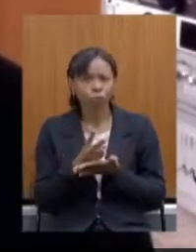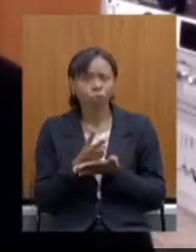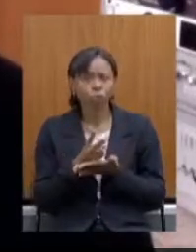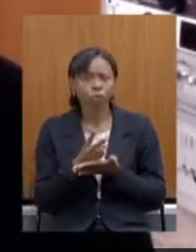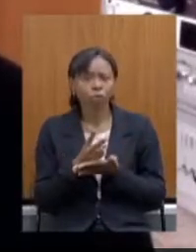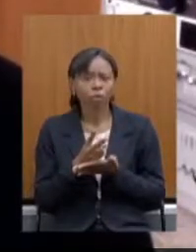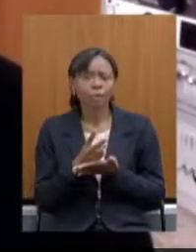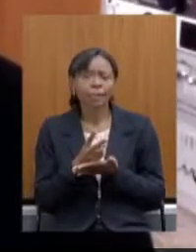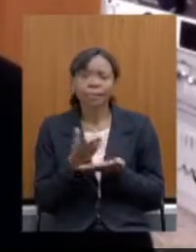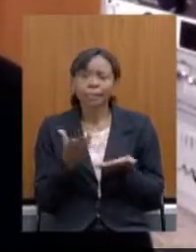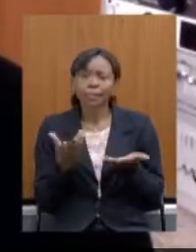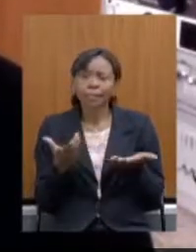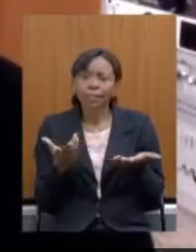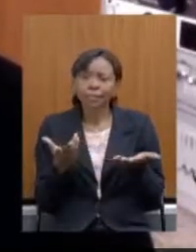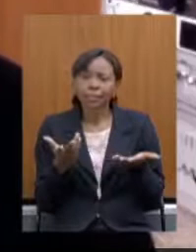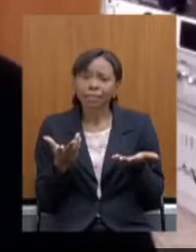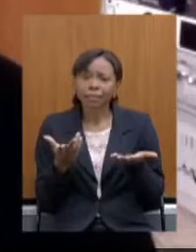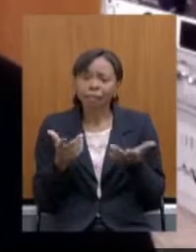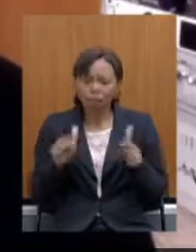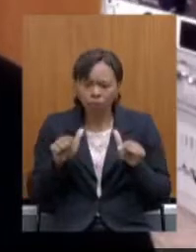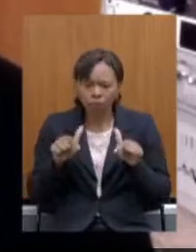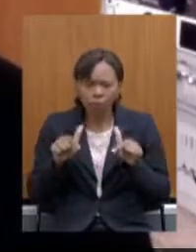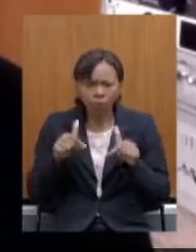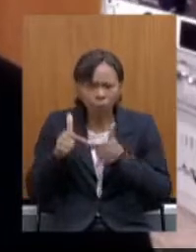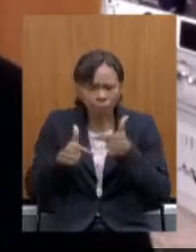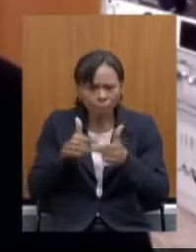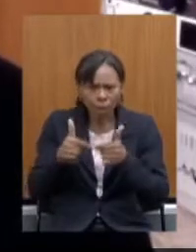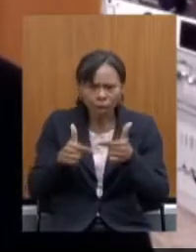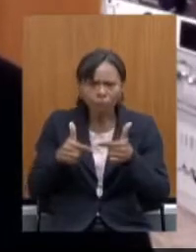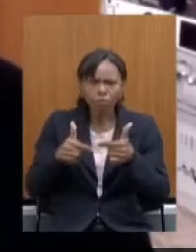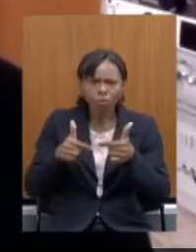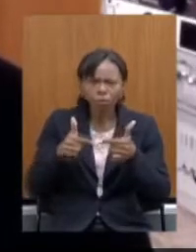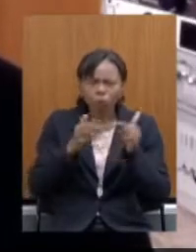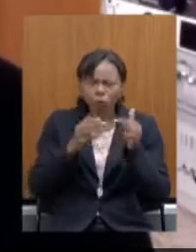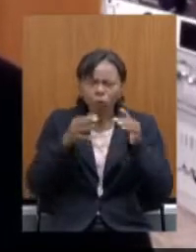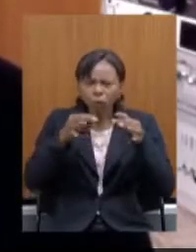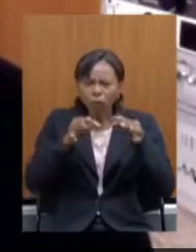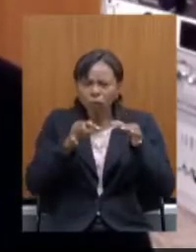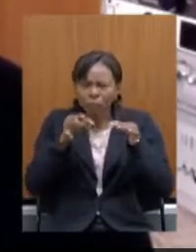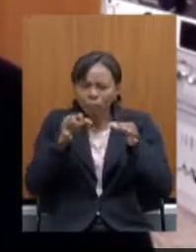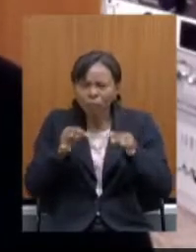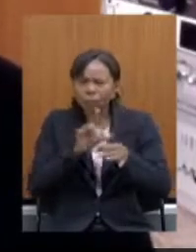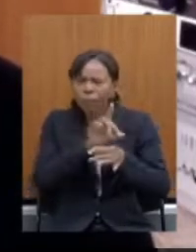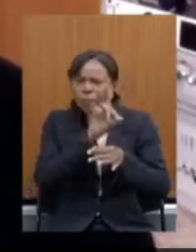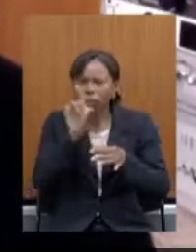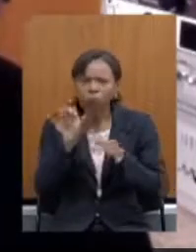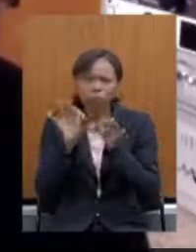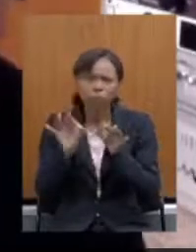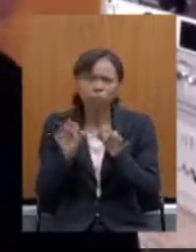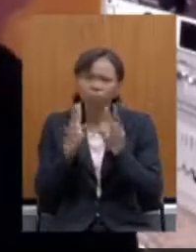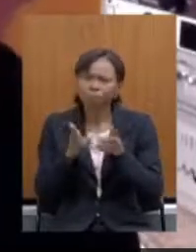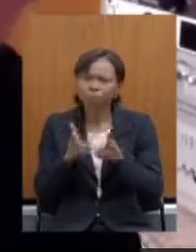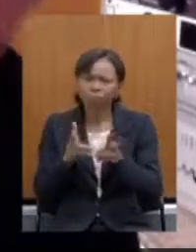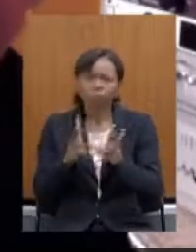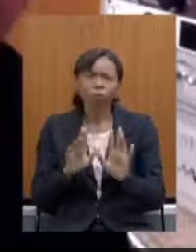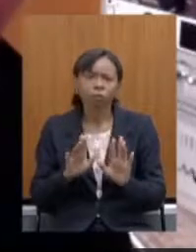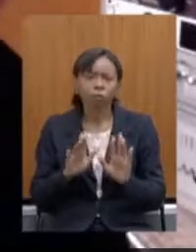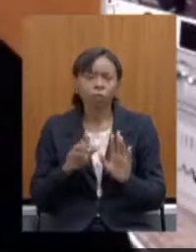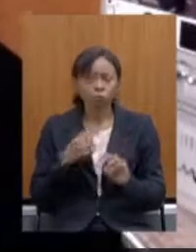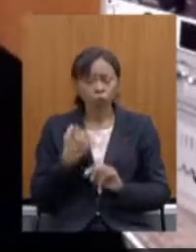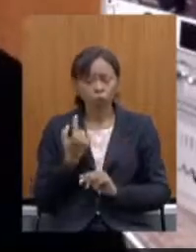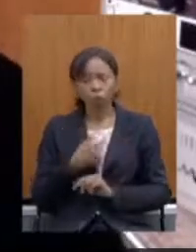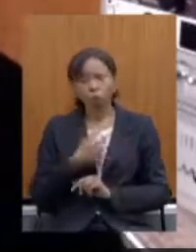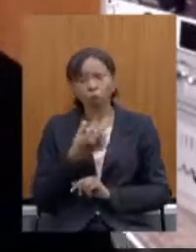com a produção em dia da nossa orquestra então a nossa proposta é